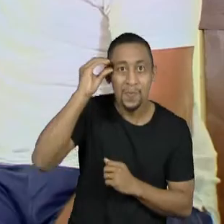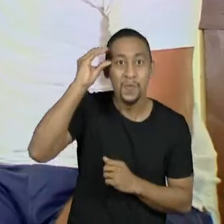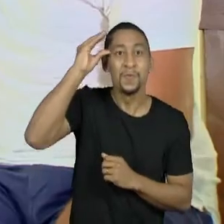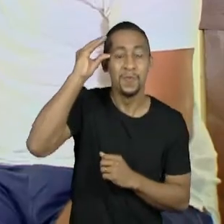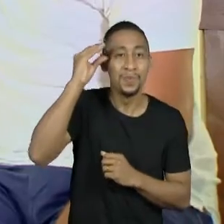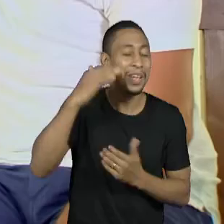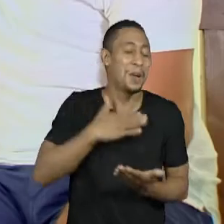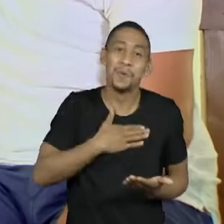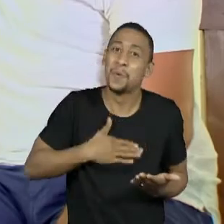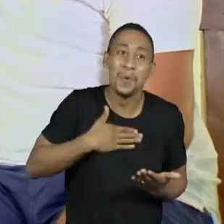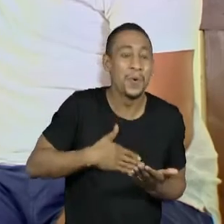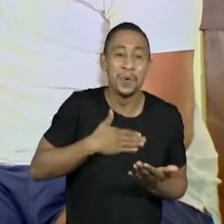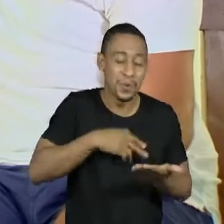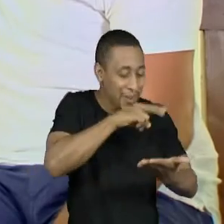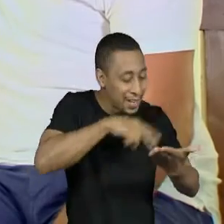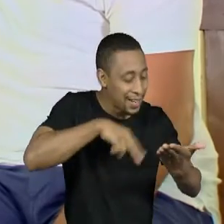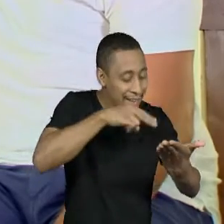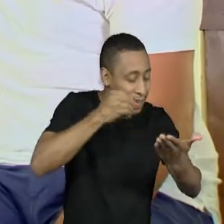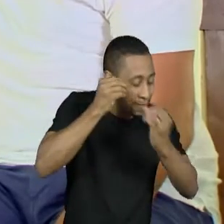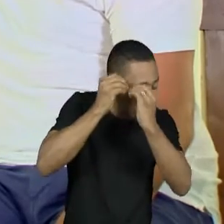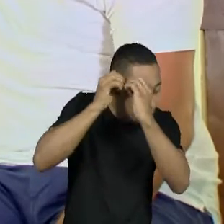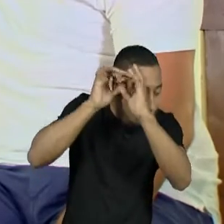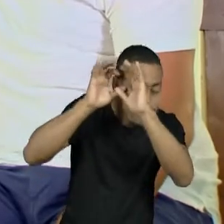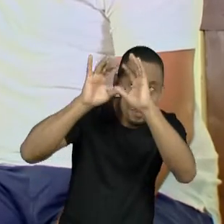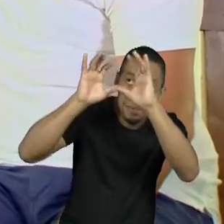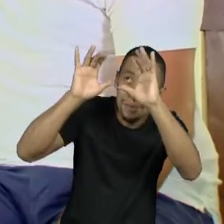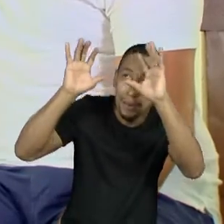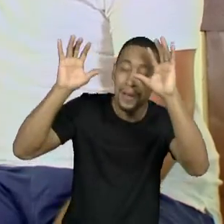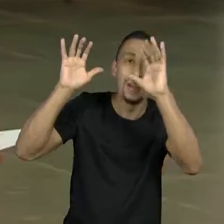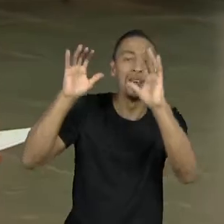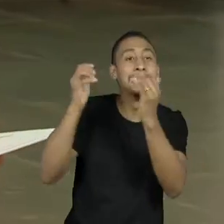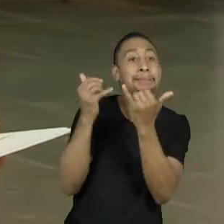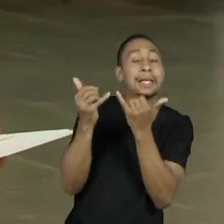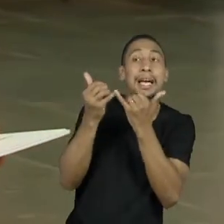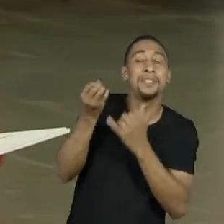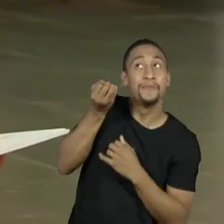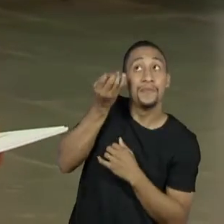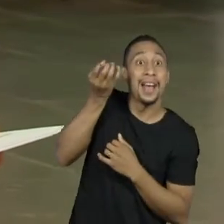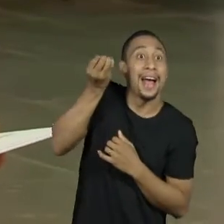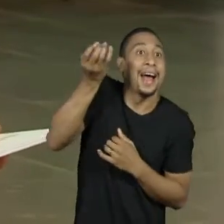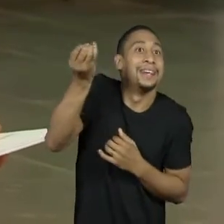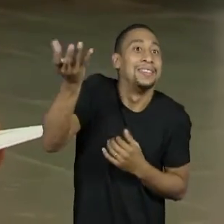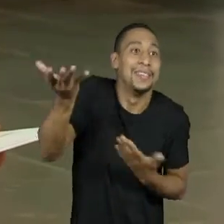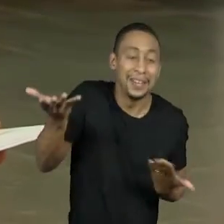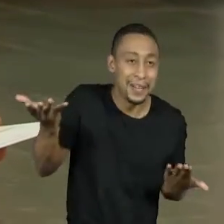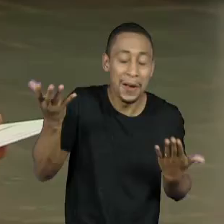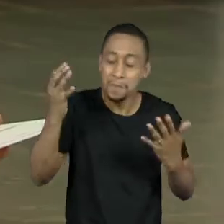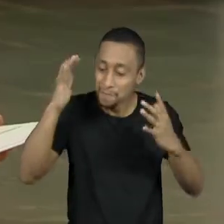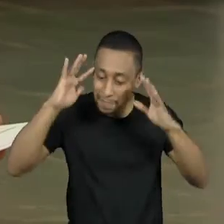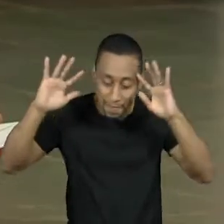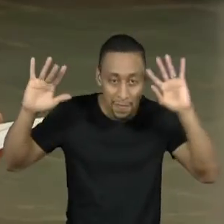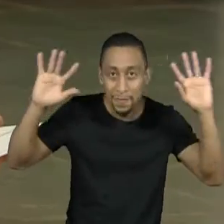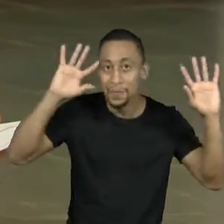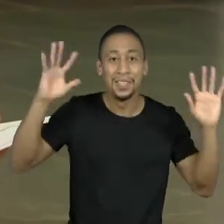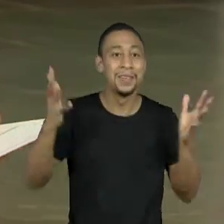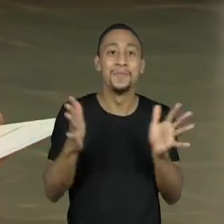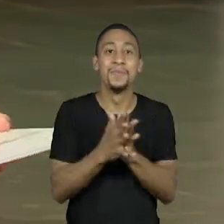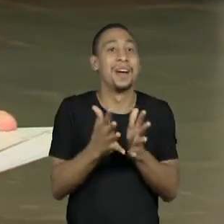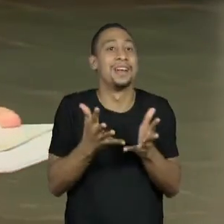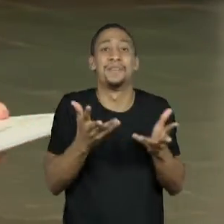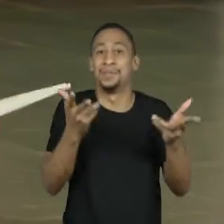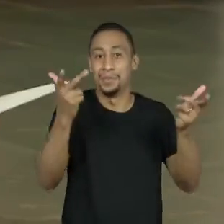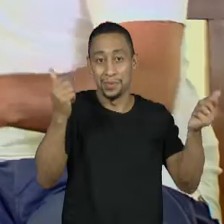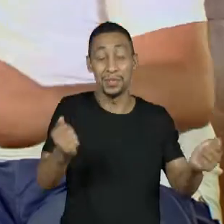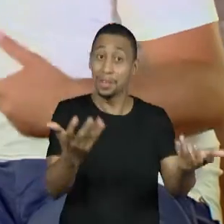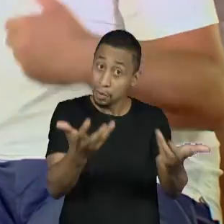A gente é transportado para um outro universo quando a gente está lendo. A gente consegue se desligar do mundo e fazer uma viagem maravilhosa. Eu acho que eu quero trazer isso para